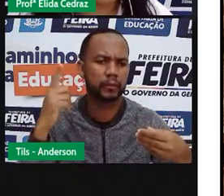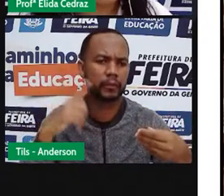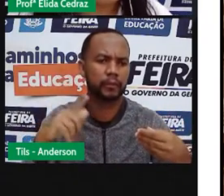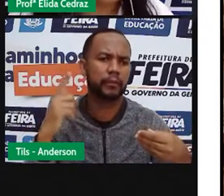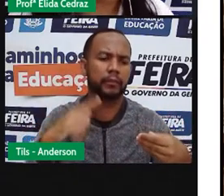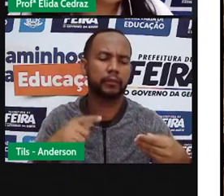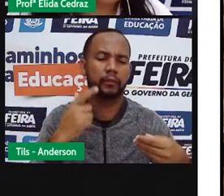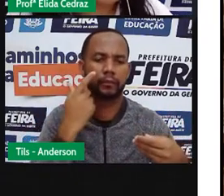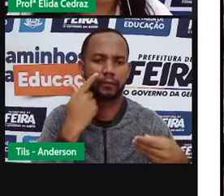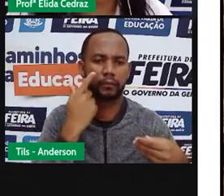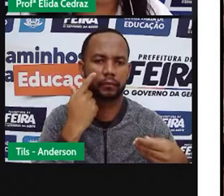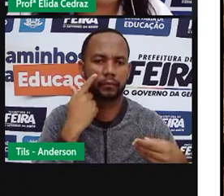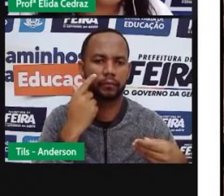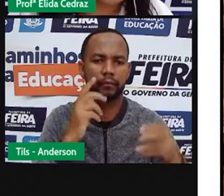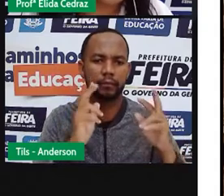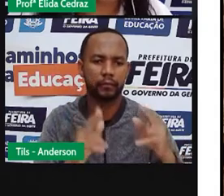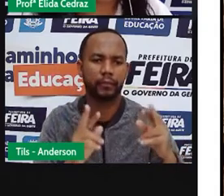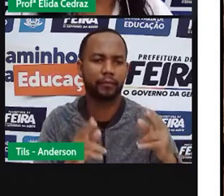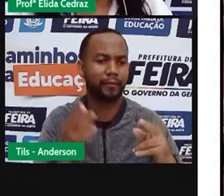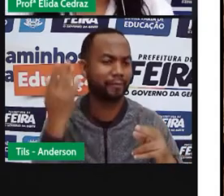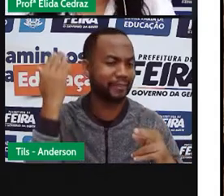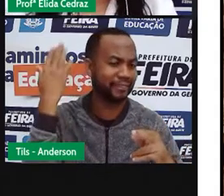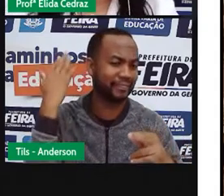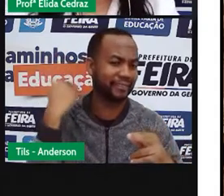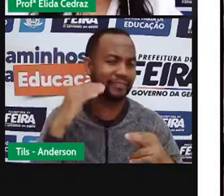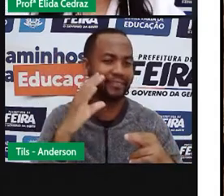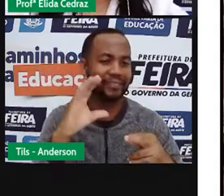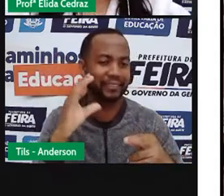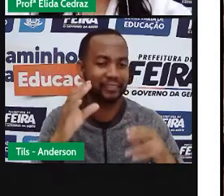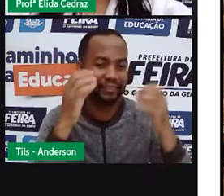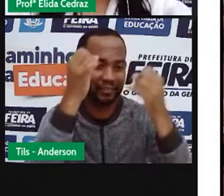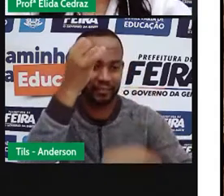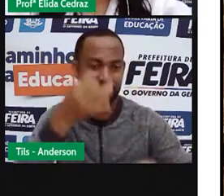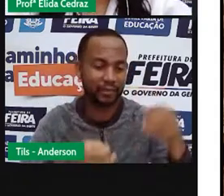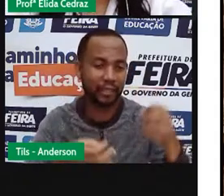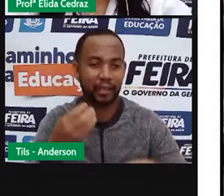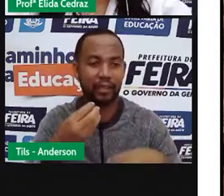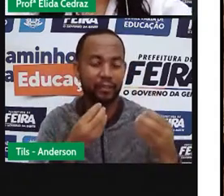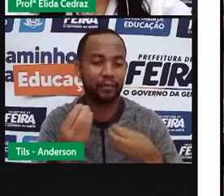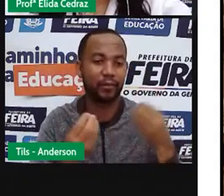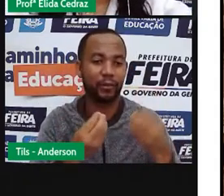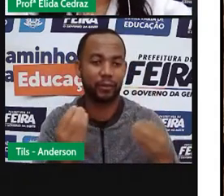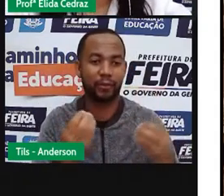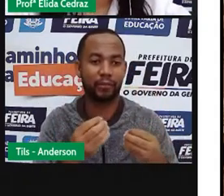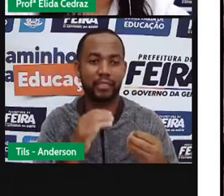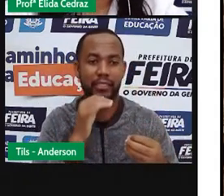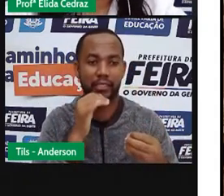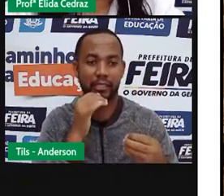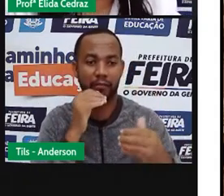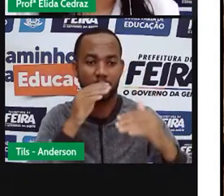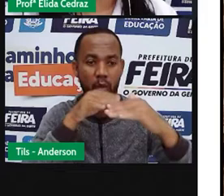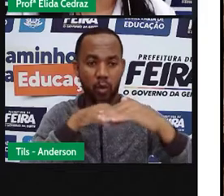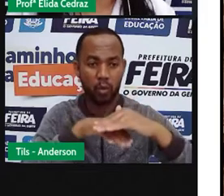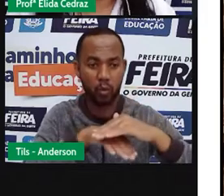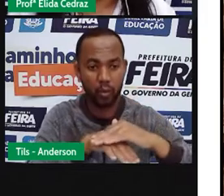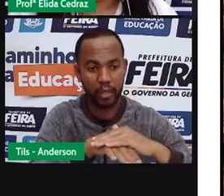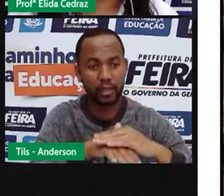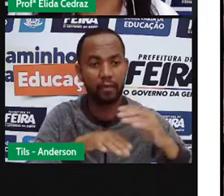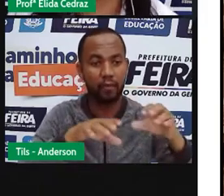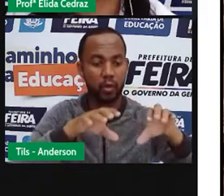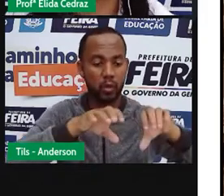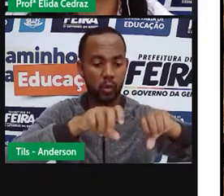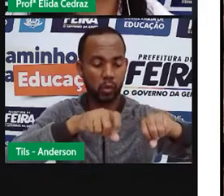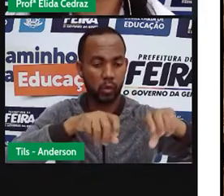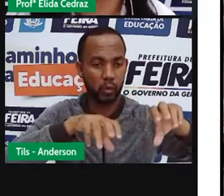como nós vimos nas aulas de ciências da natureza. E eles guardavam esse material todo enroladinho.